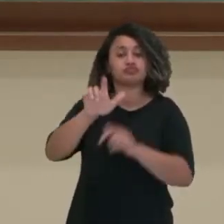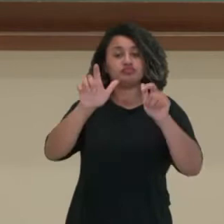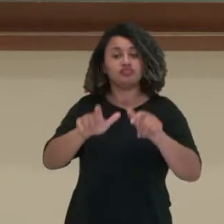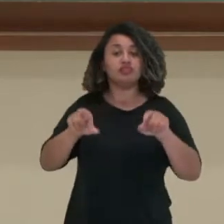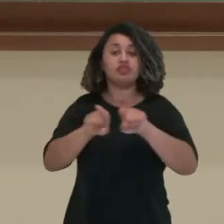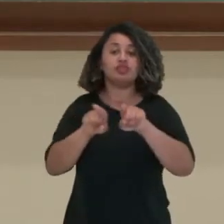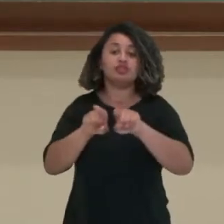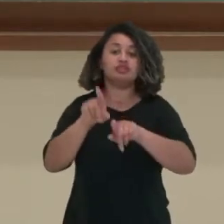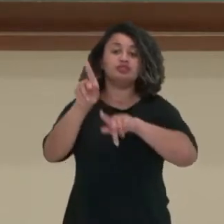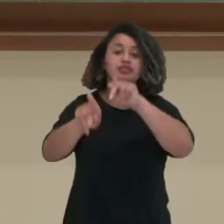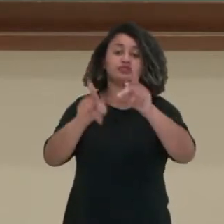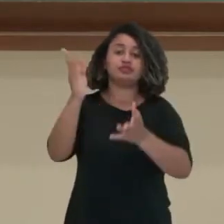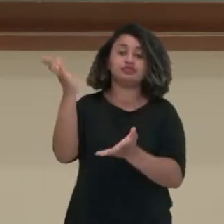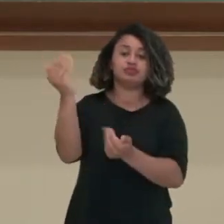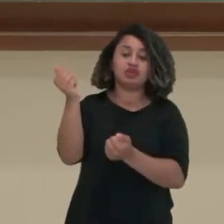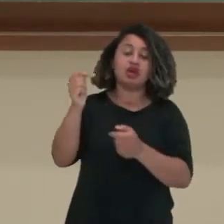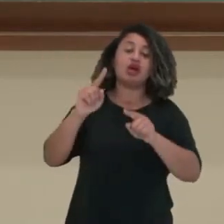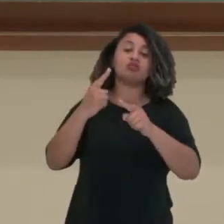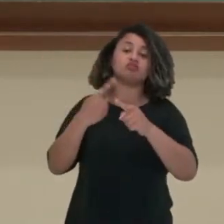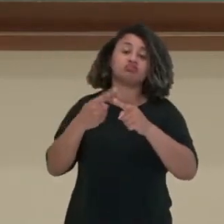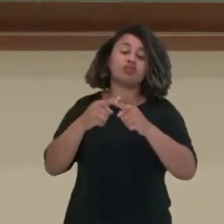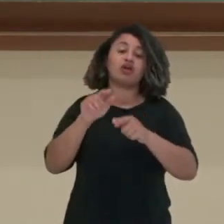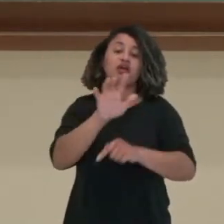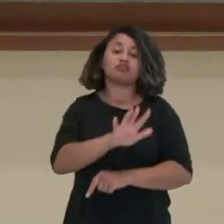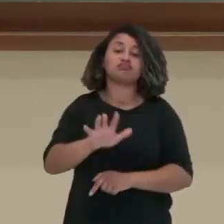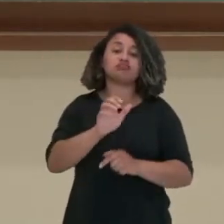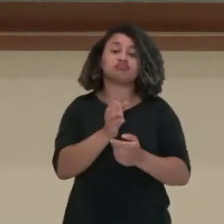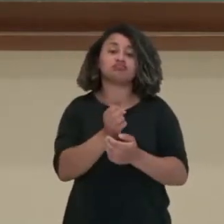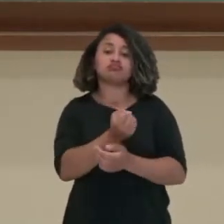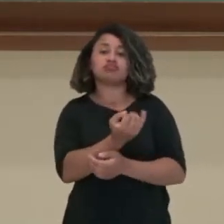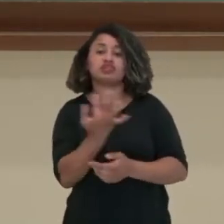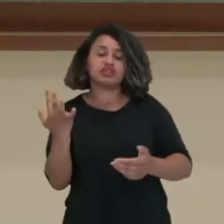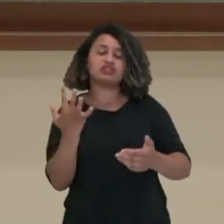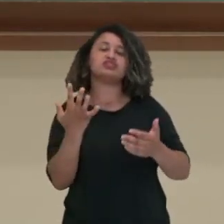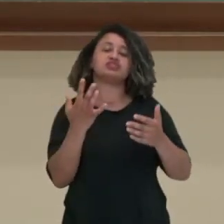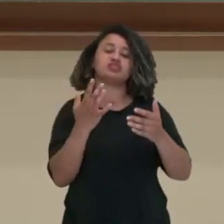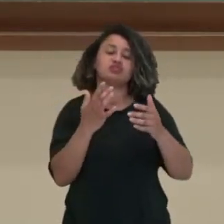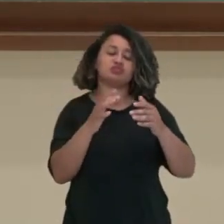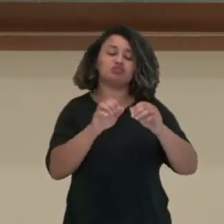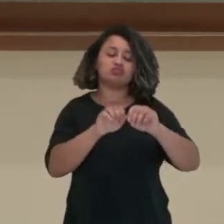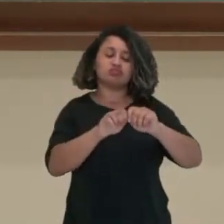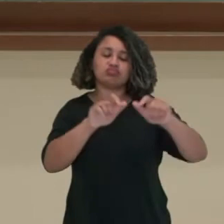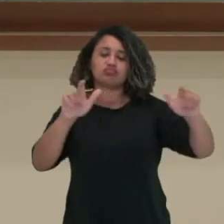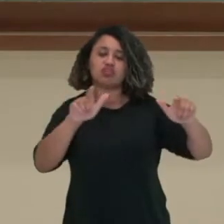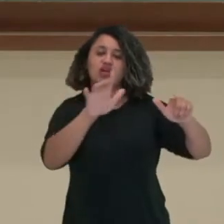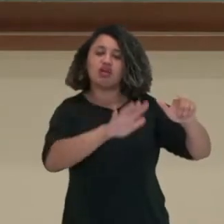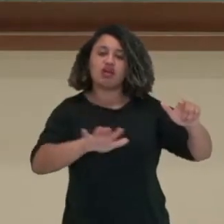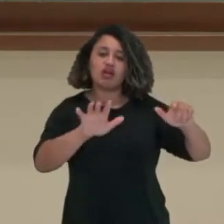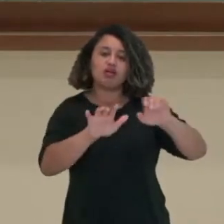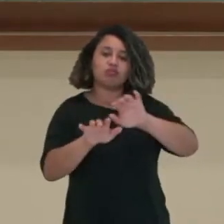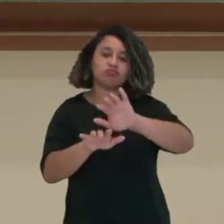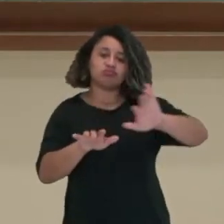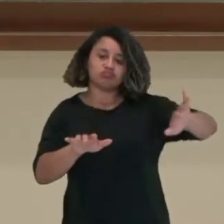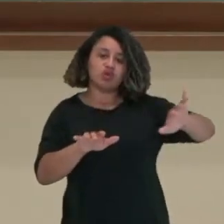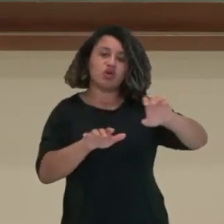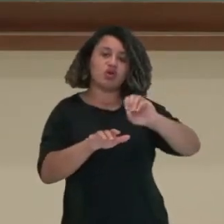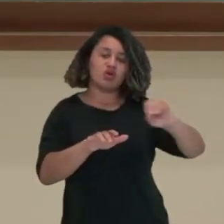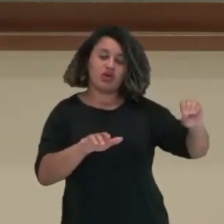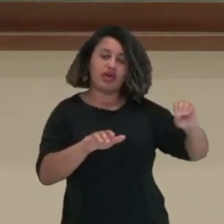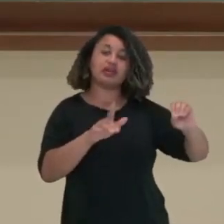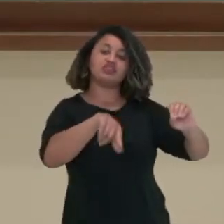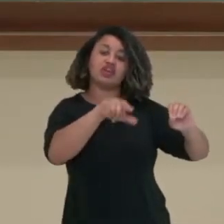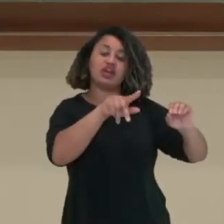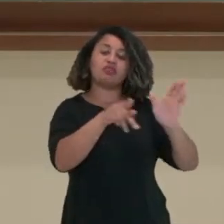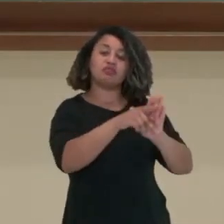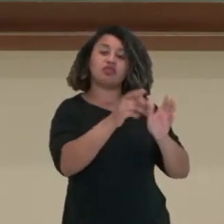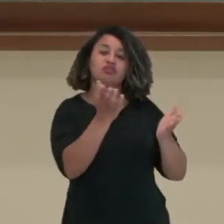espanhóis, já que grande parte do território que hoje é o Paraná estava a oeste do Tratado de Tordesilhas.